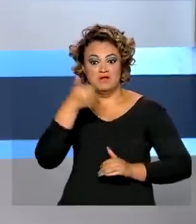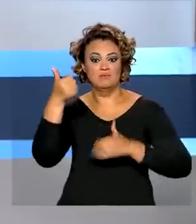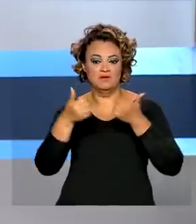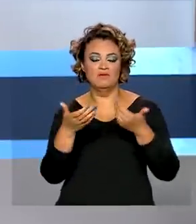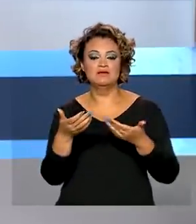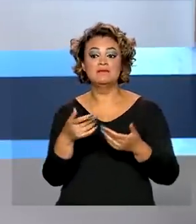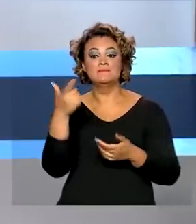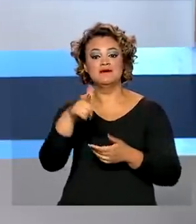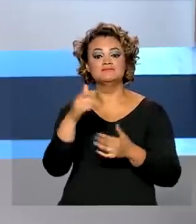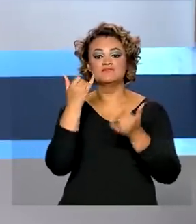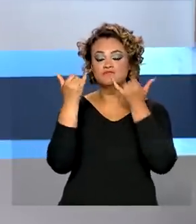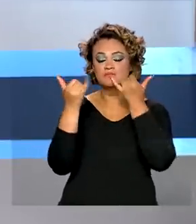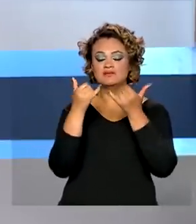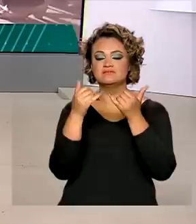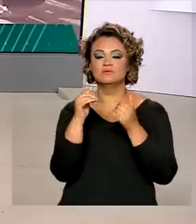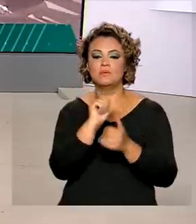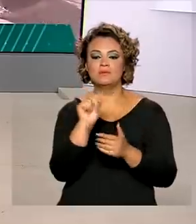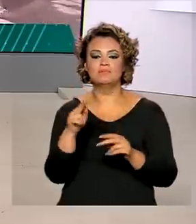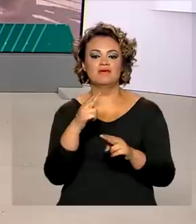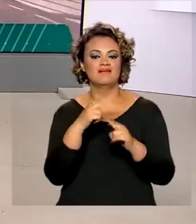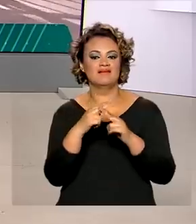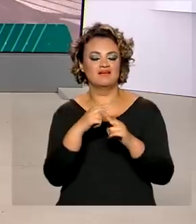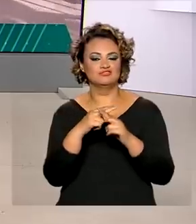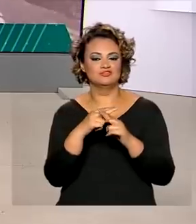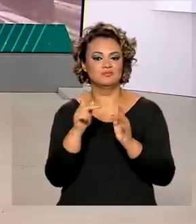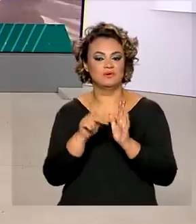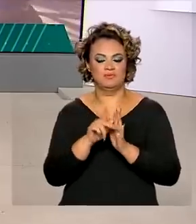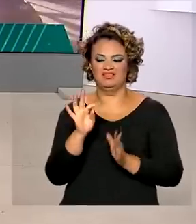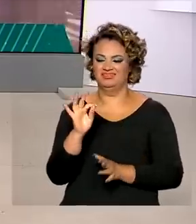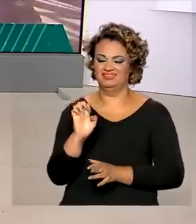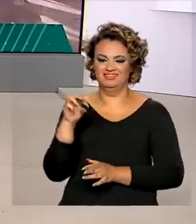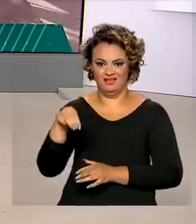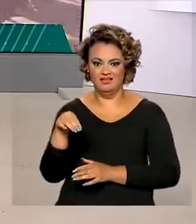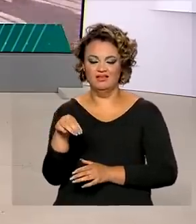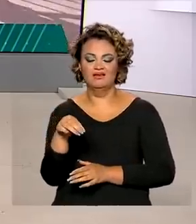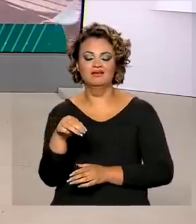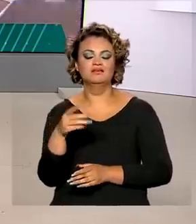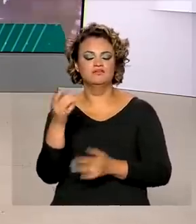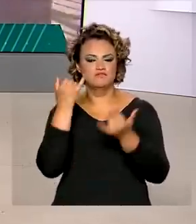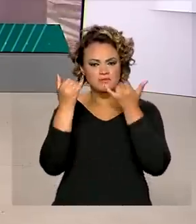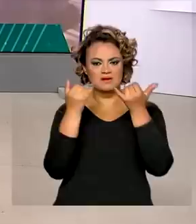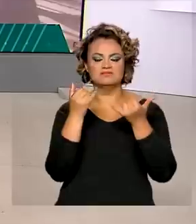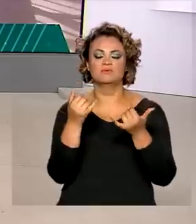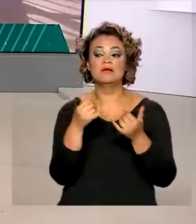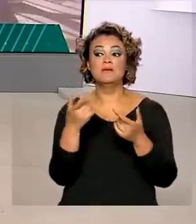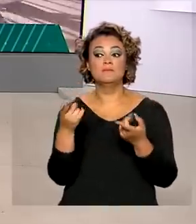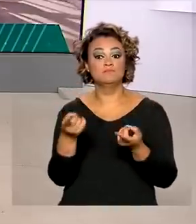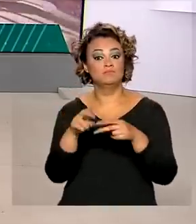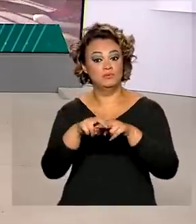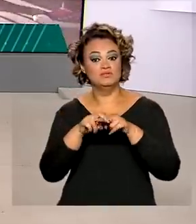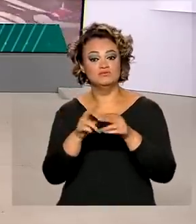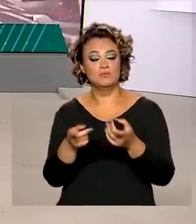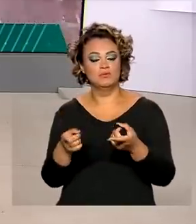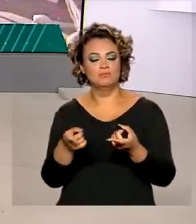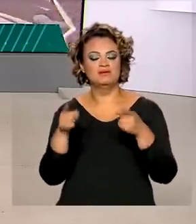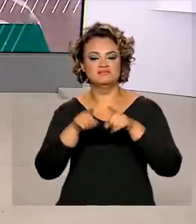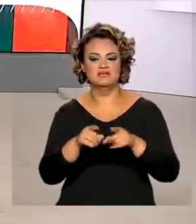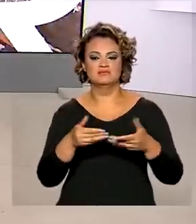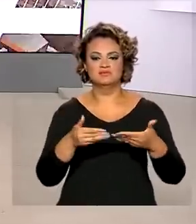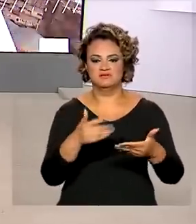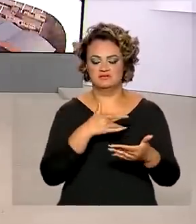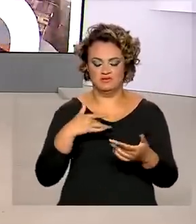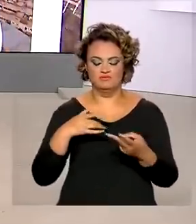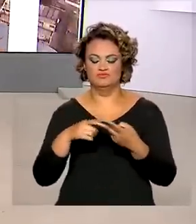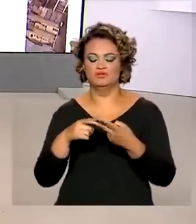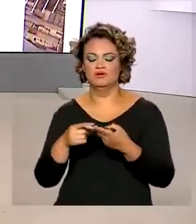trazer informações sobre a doença. As medidas envolvem parceria entre o Ministério da Saúde, Ministério da Mulher, da Família e dos